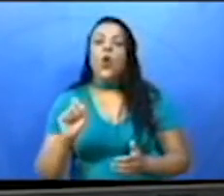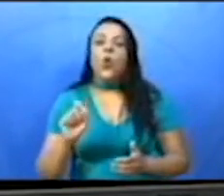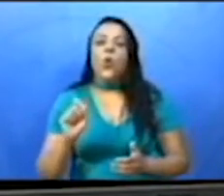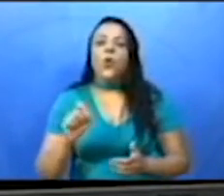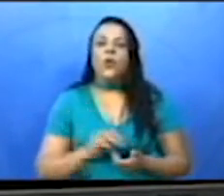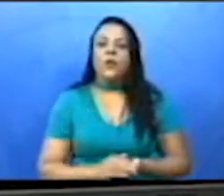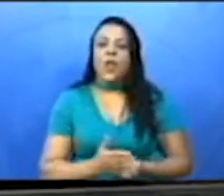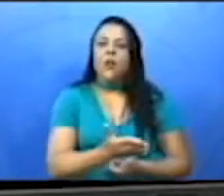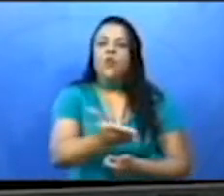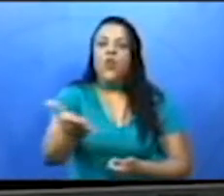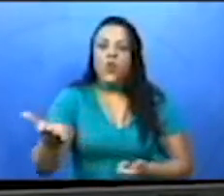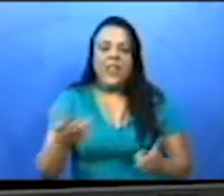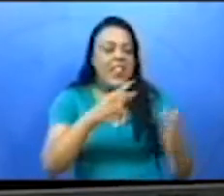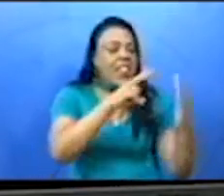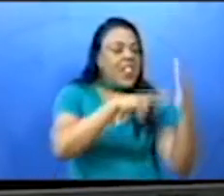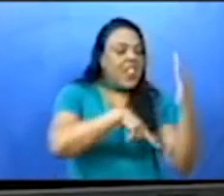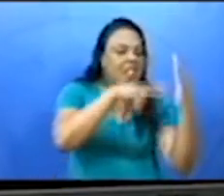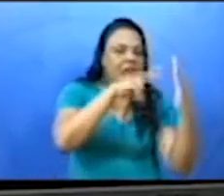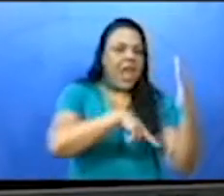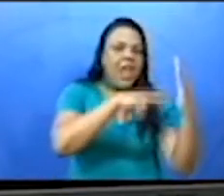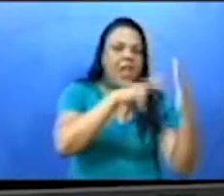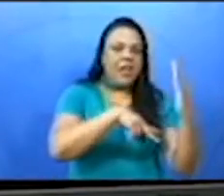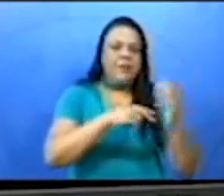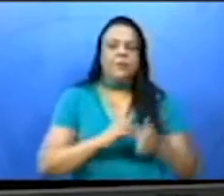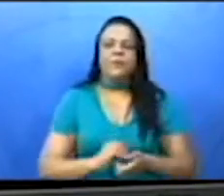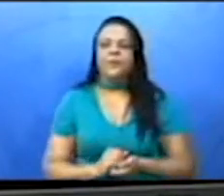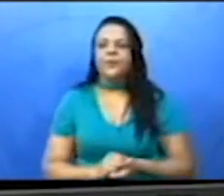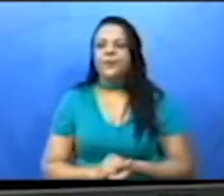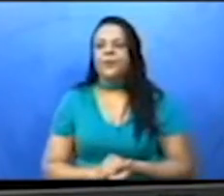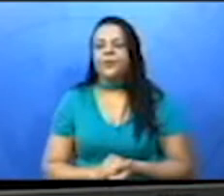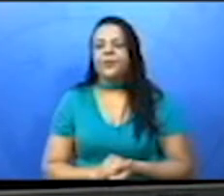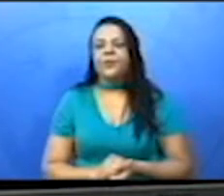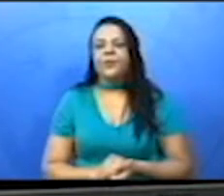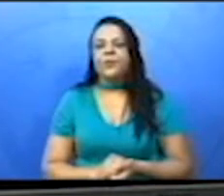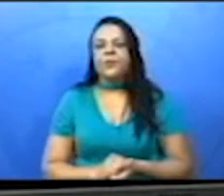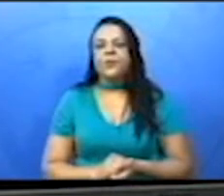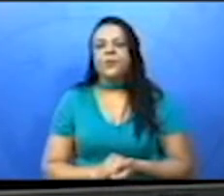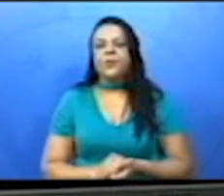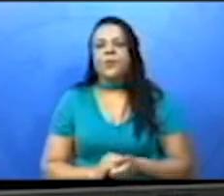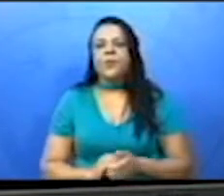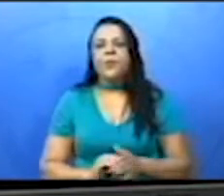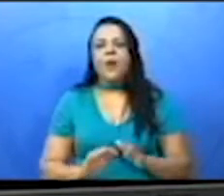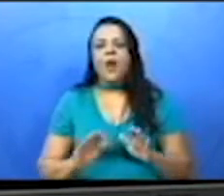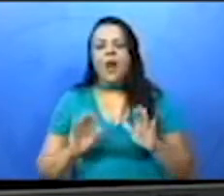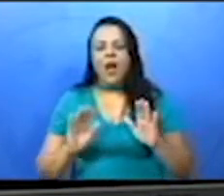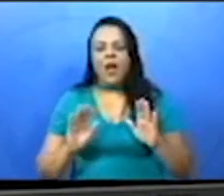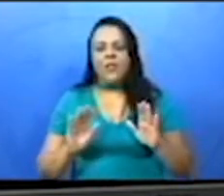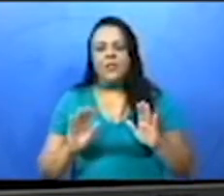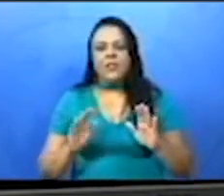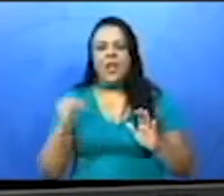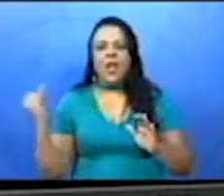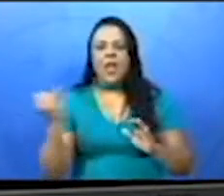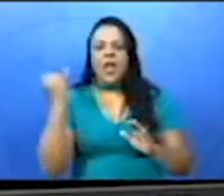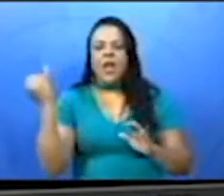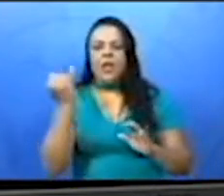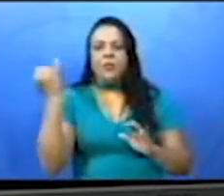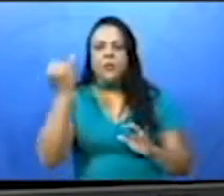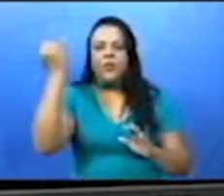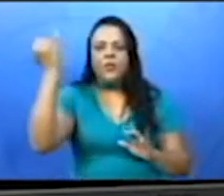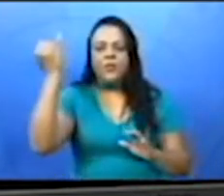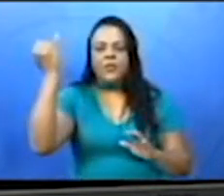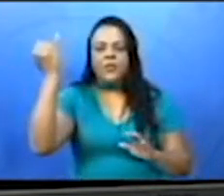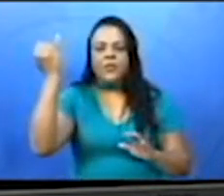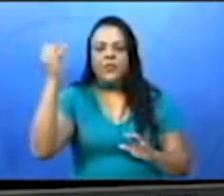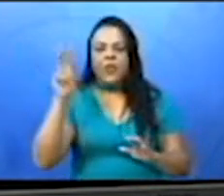você faça a leitura. Mas, para isso, é necessário que você recorra